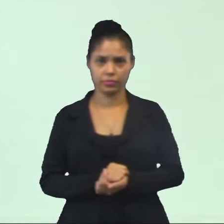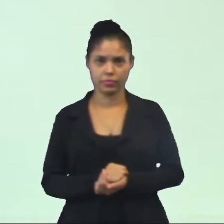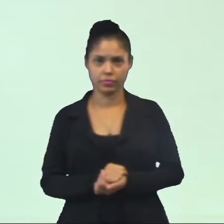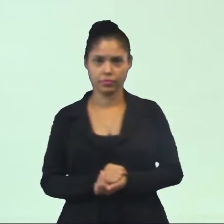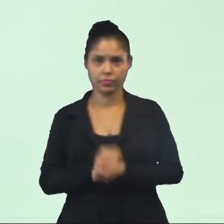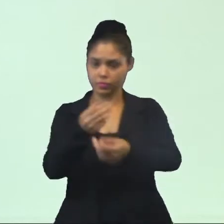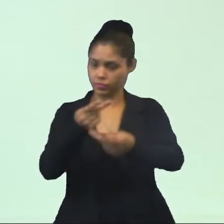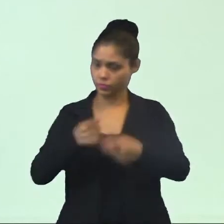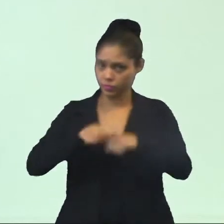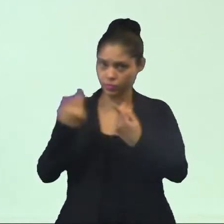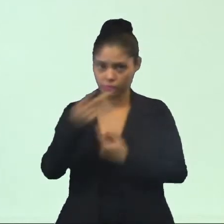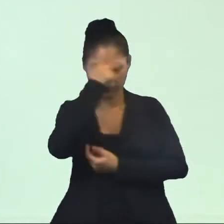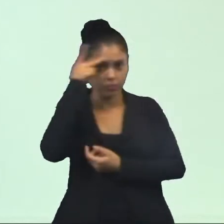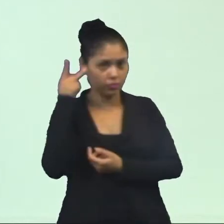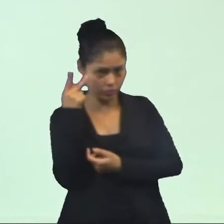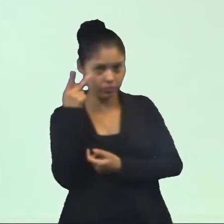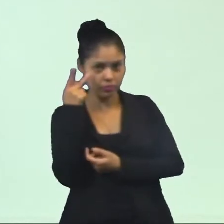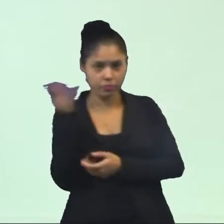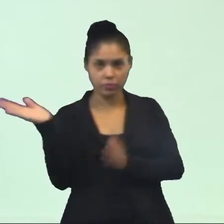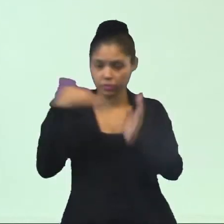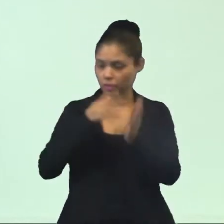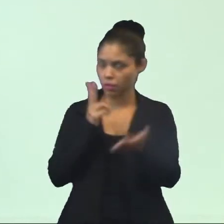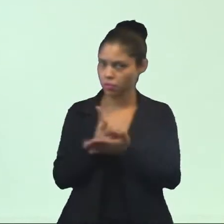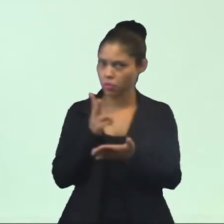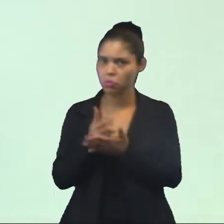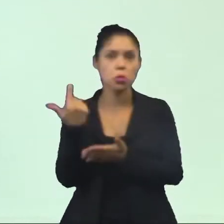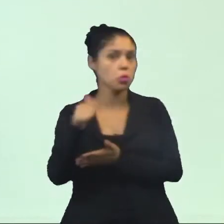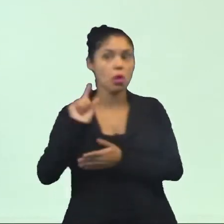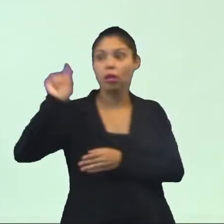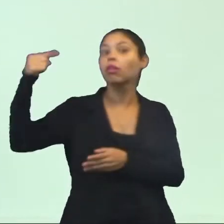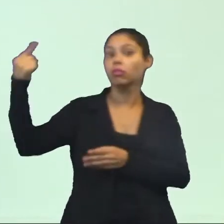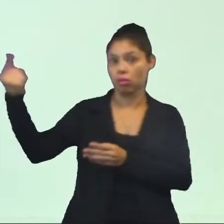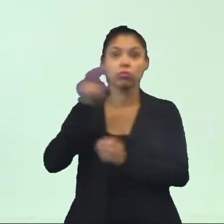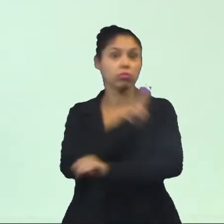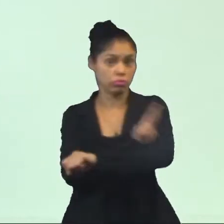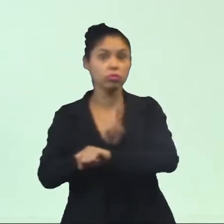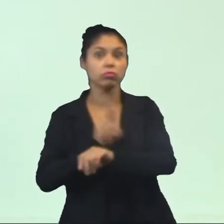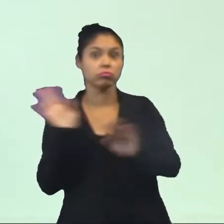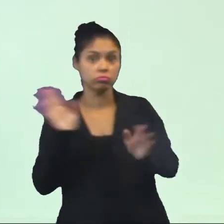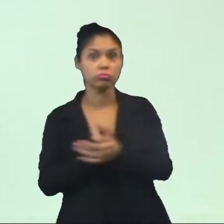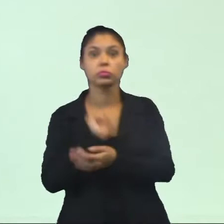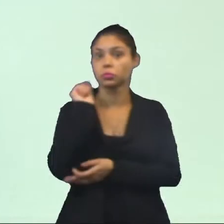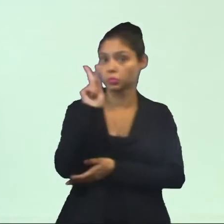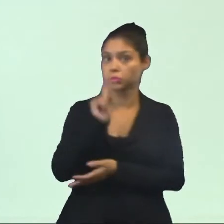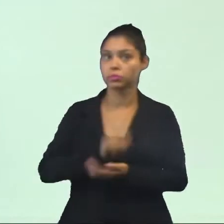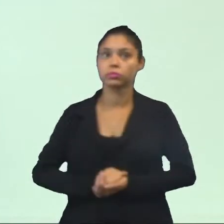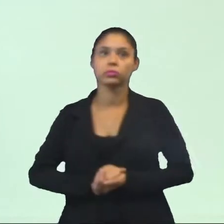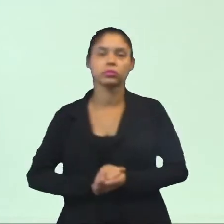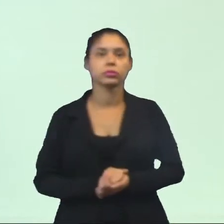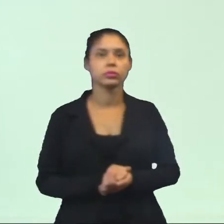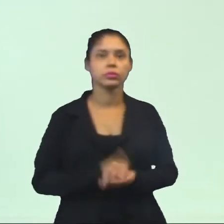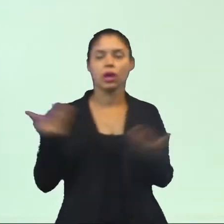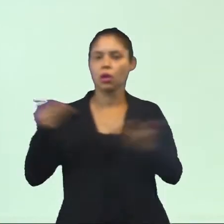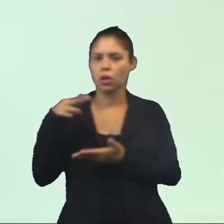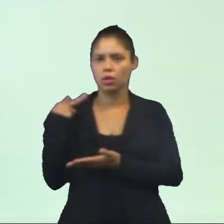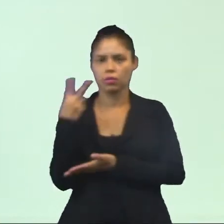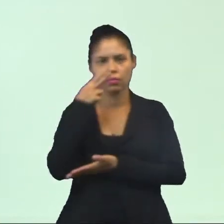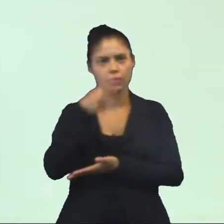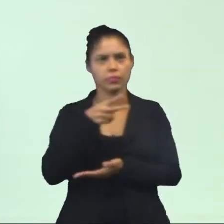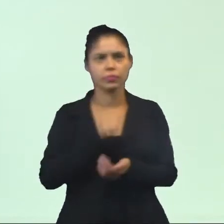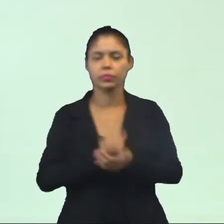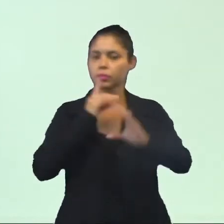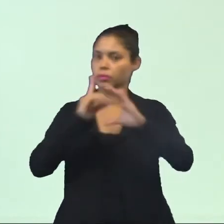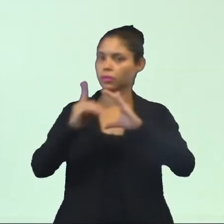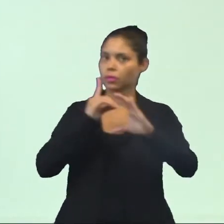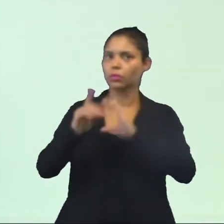convite à participação de pessoas até que não são daquela religião. Ok? Vamos ver agora a definição de culto,